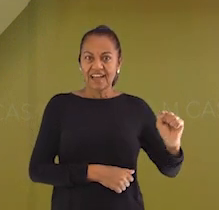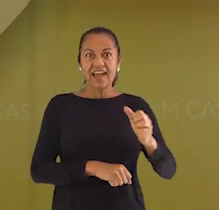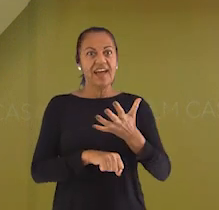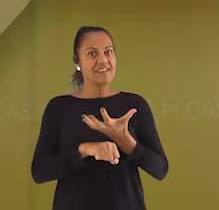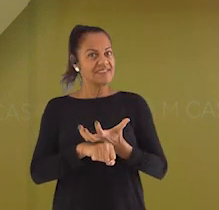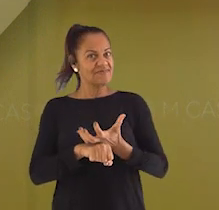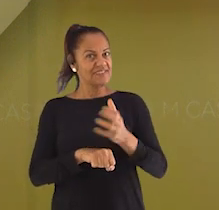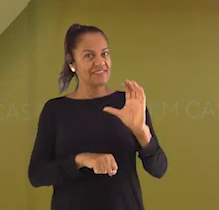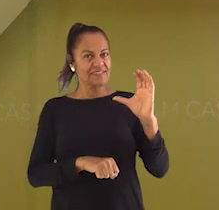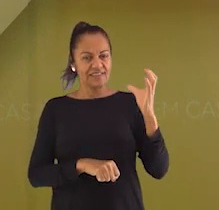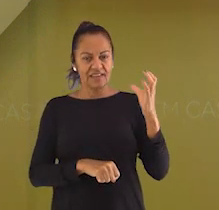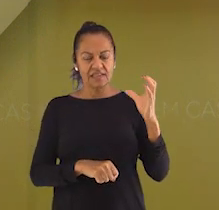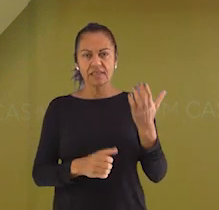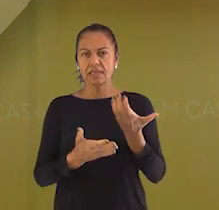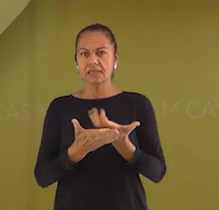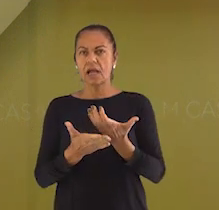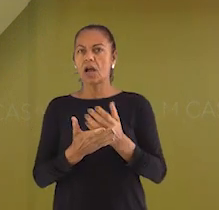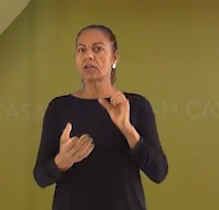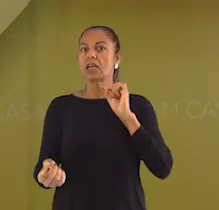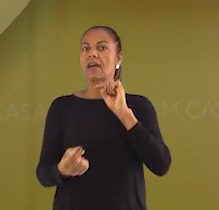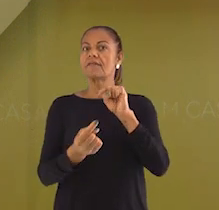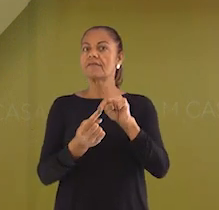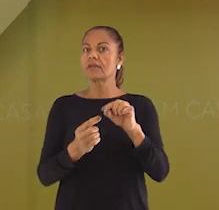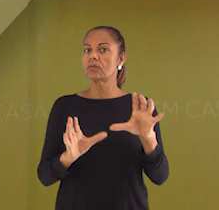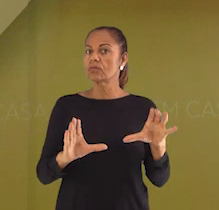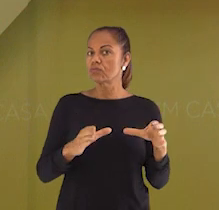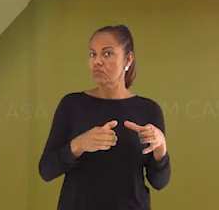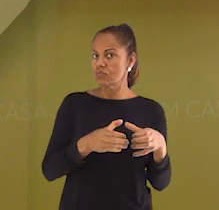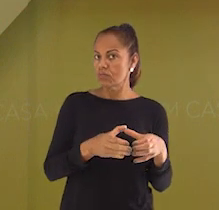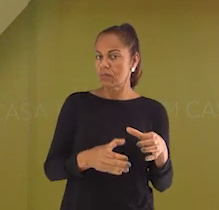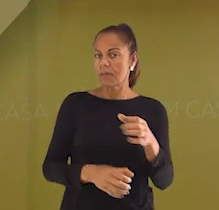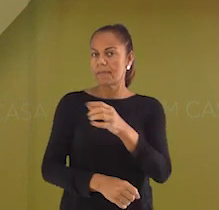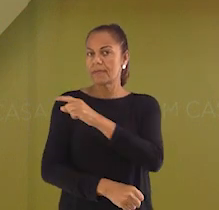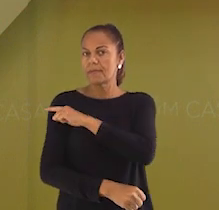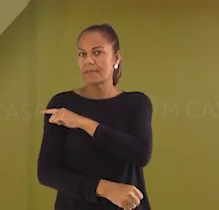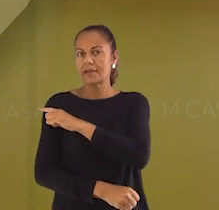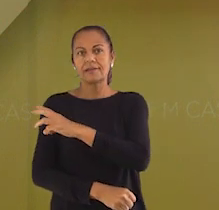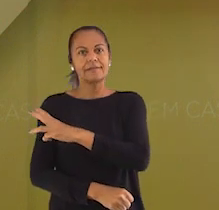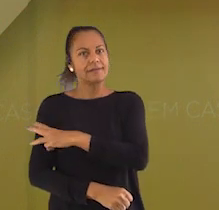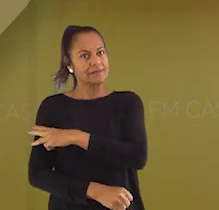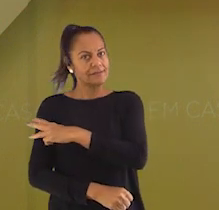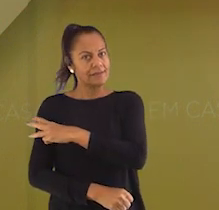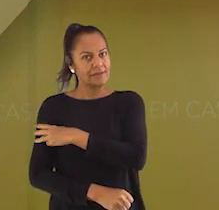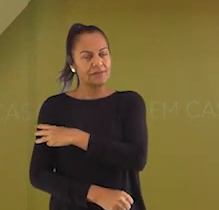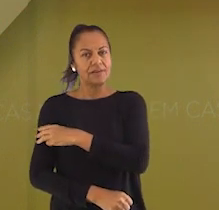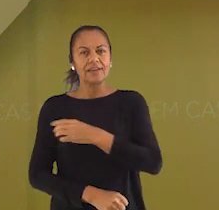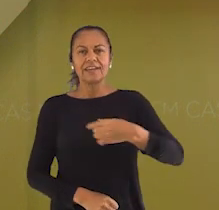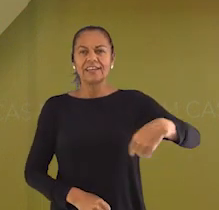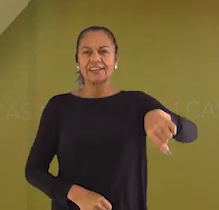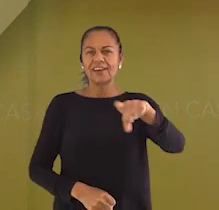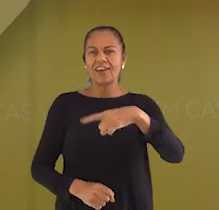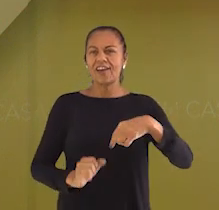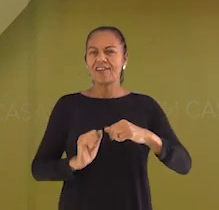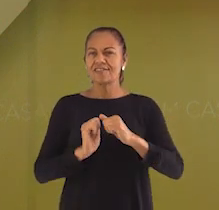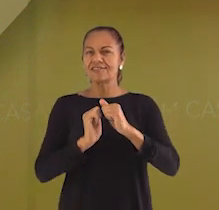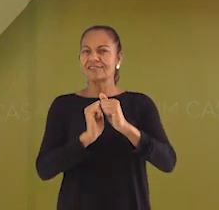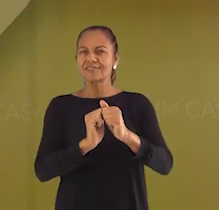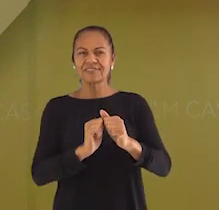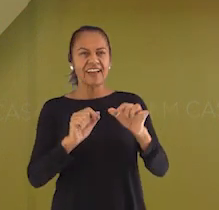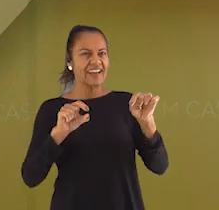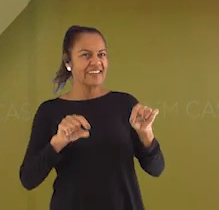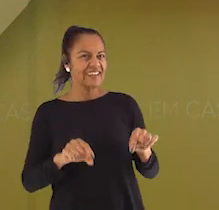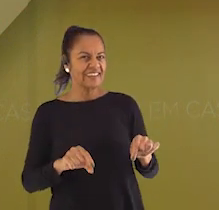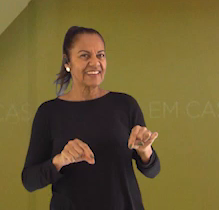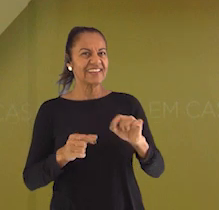Essa aula é voltada para as turmas de primeiro ao terceiro ano do ensino fundamental. Estamos juntos para mais uma